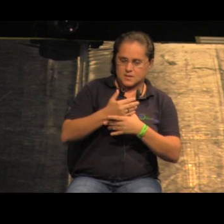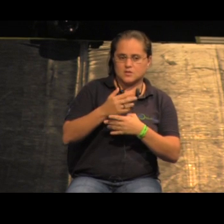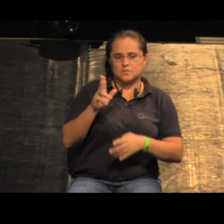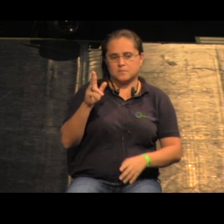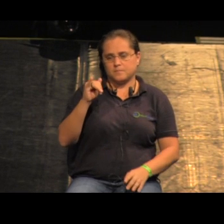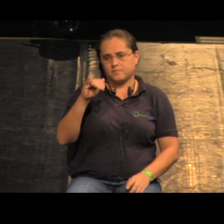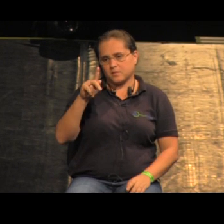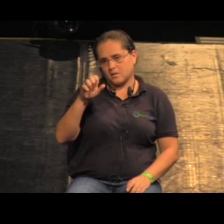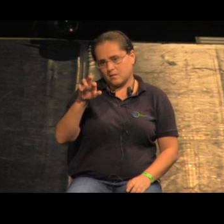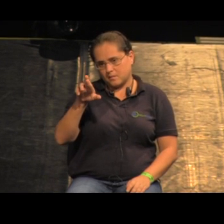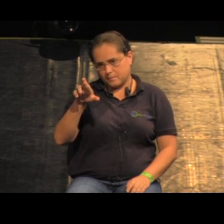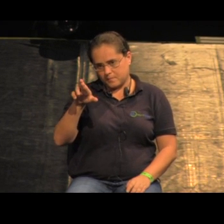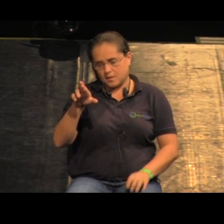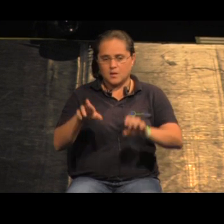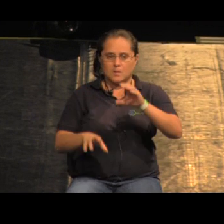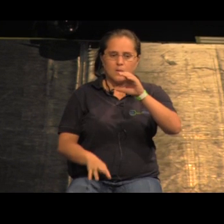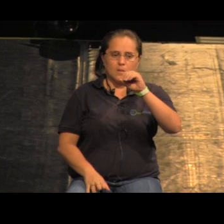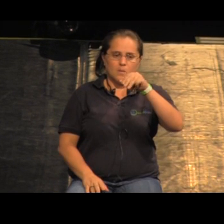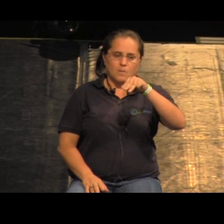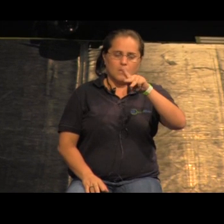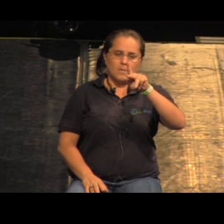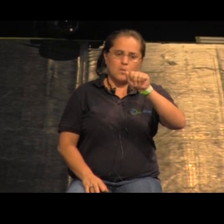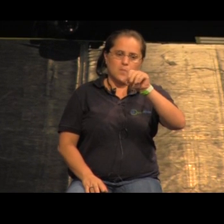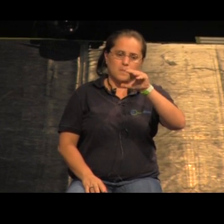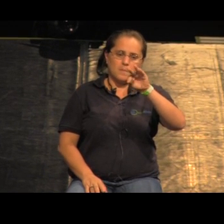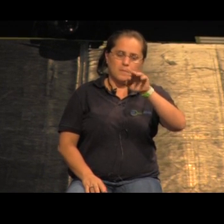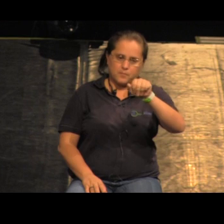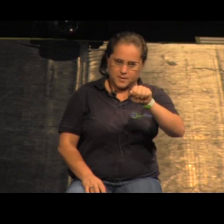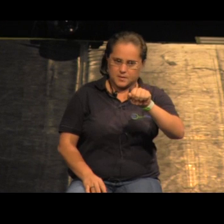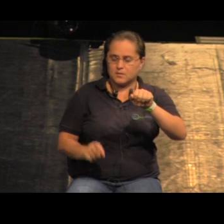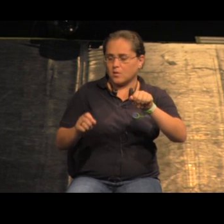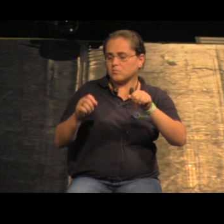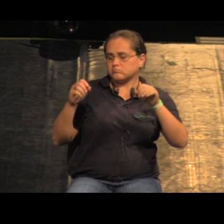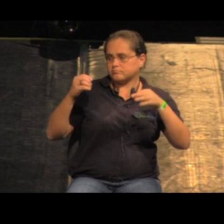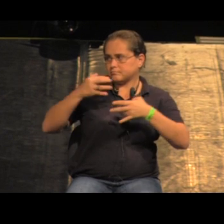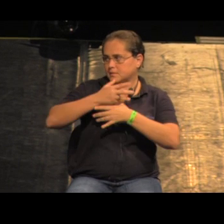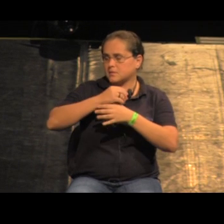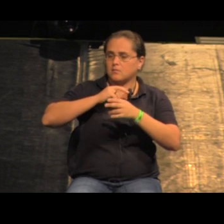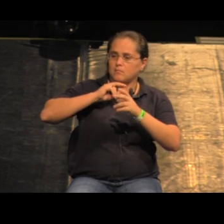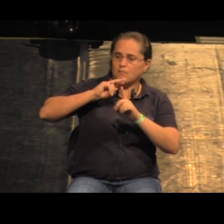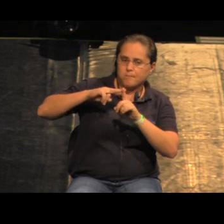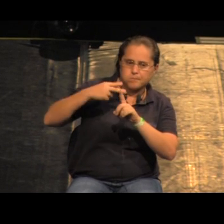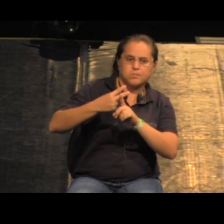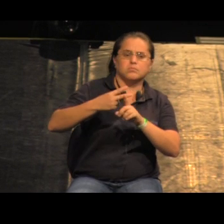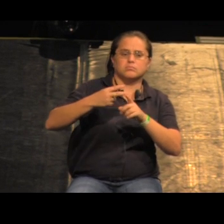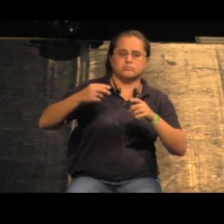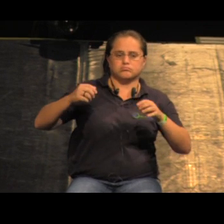hipercompacta a gente criou um conceito de uma cidade que vai se desdobrando e no fundo ela é um empilhamento de solos urbanos